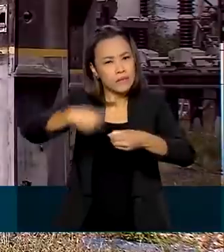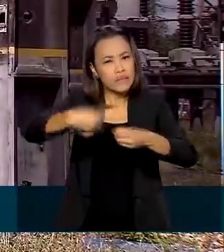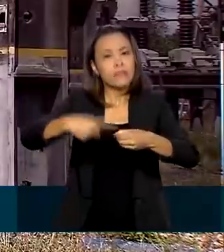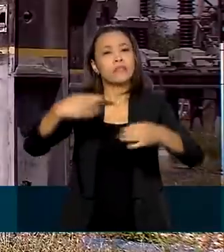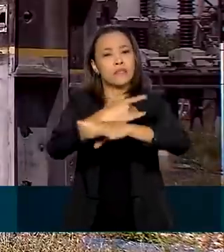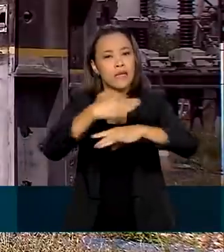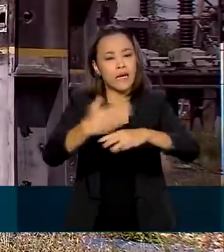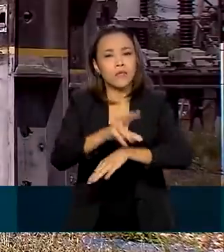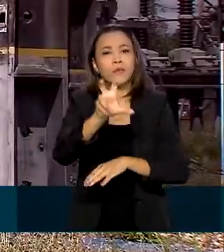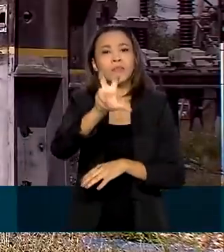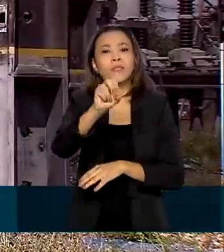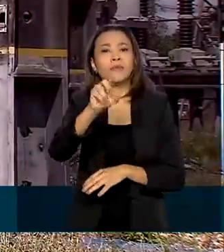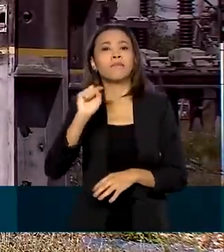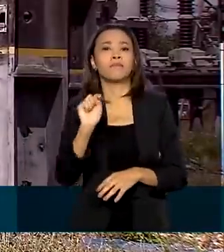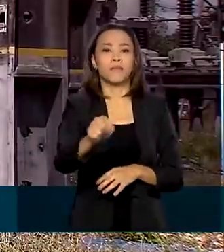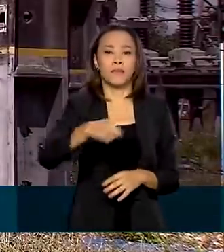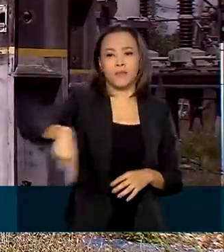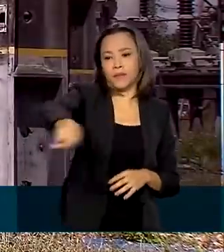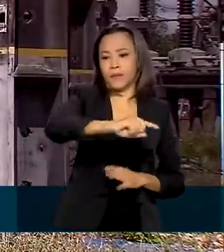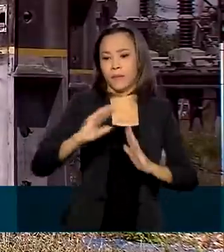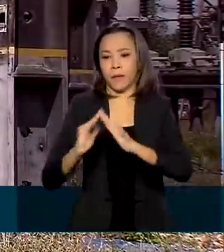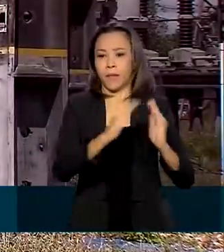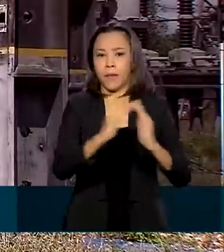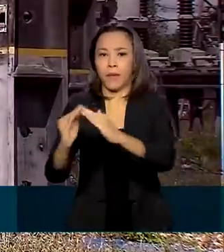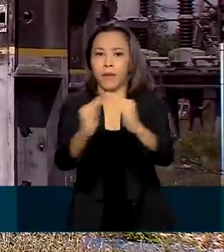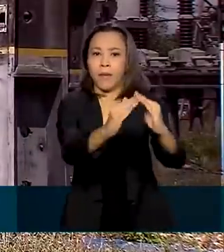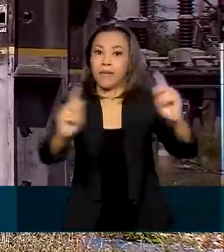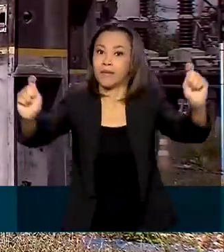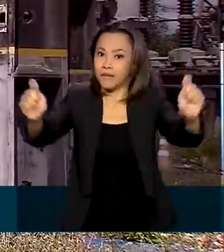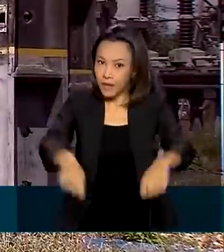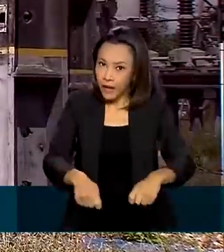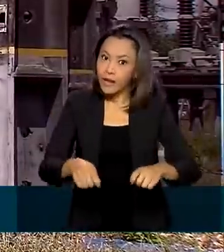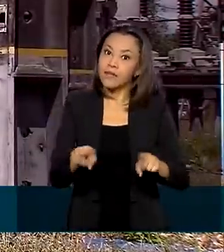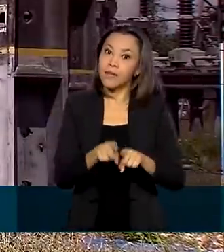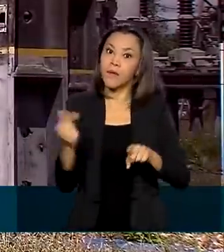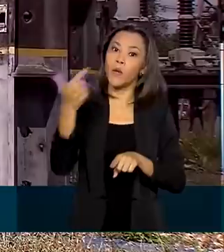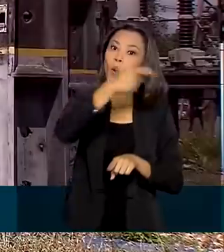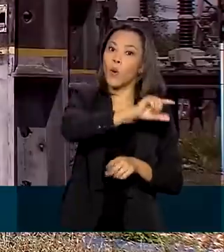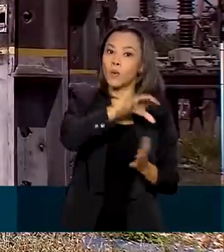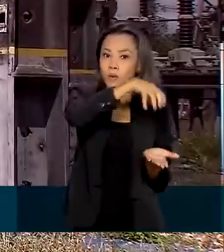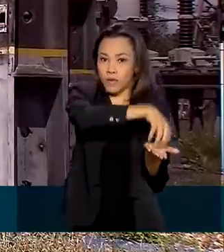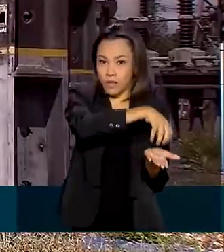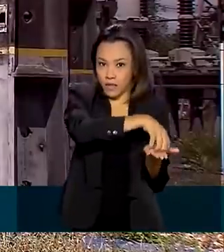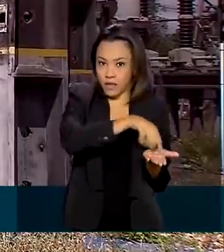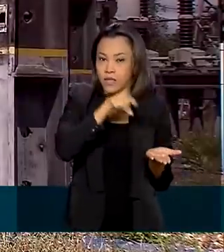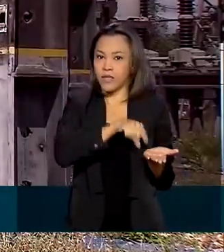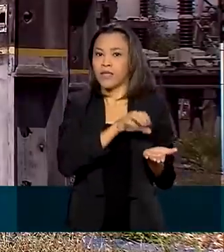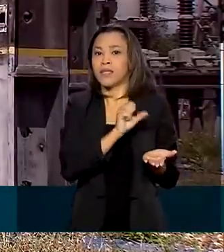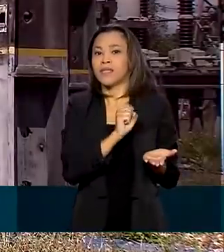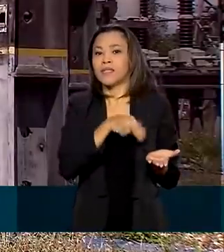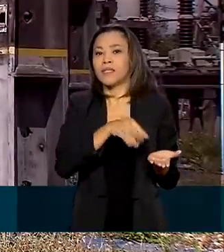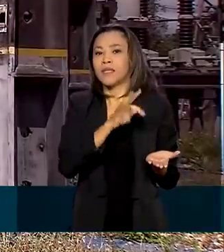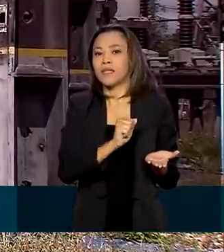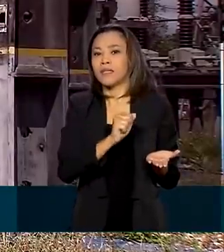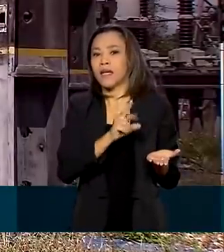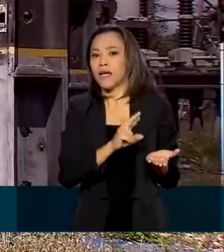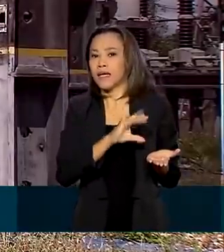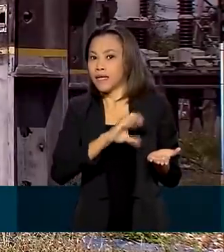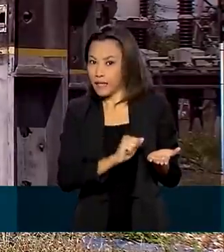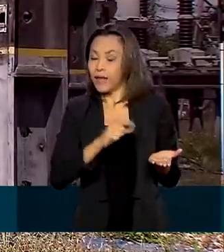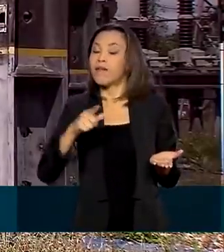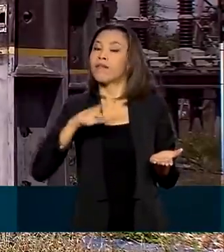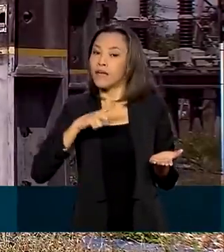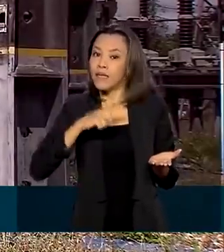50 mil habitantes. Somado ao que será fornecido pela usina de Santa Rita, o estado do Amapá terá 20